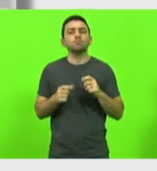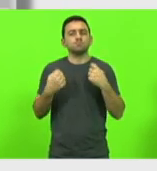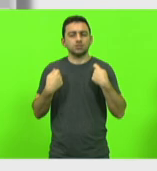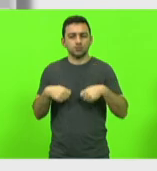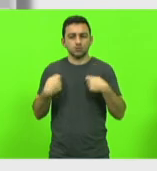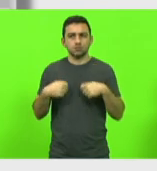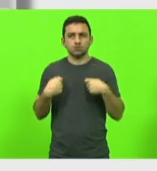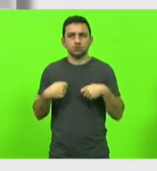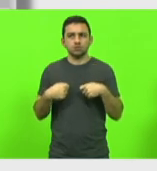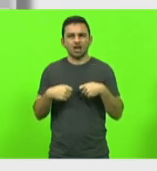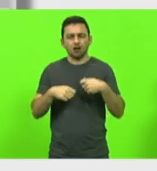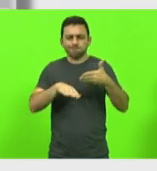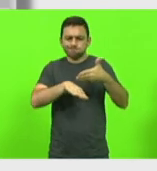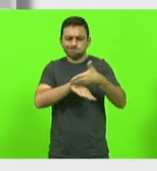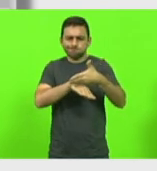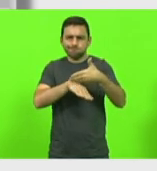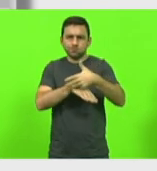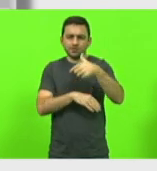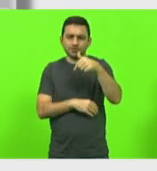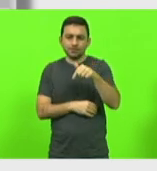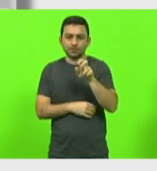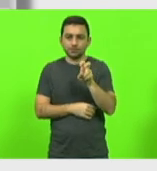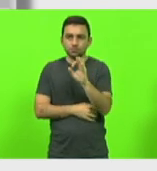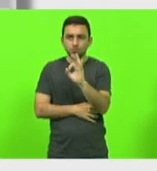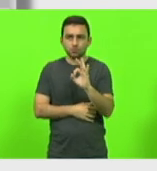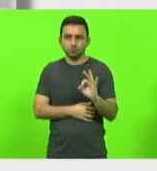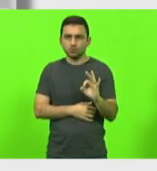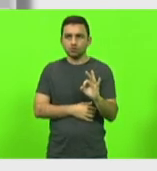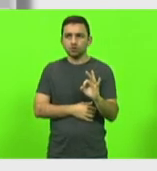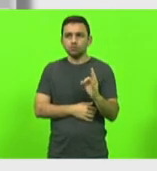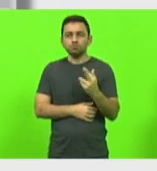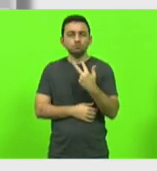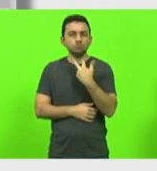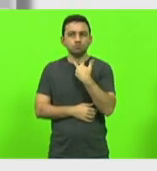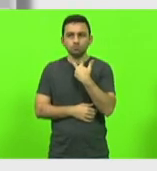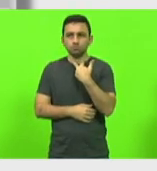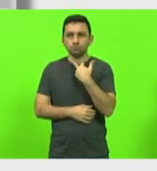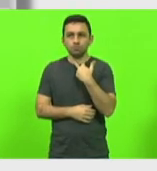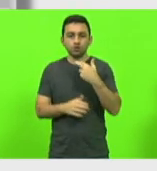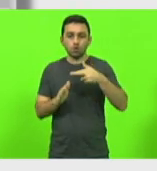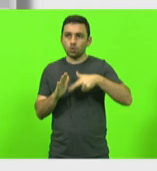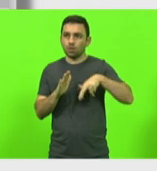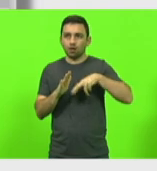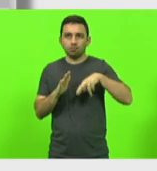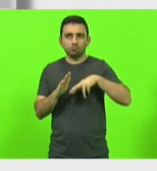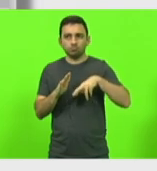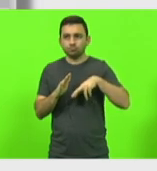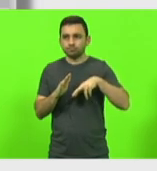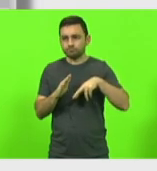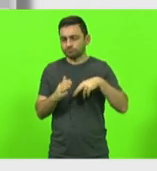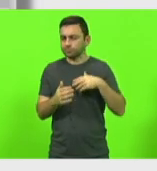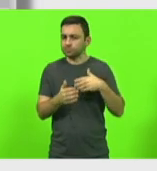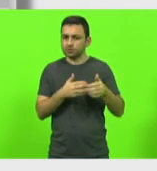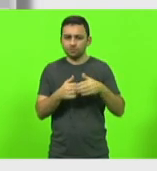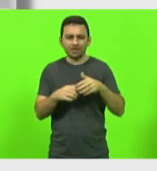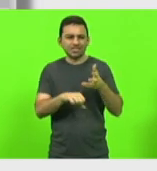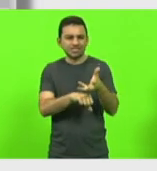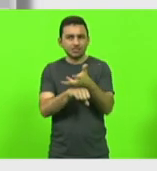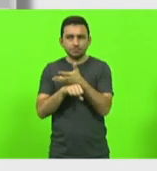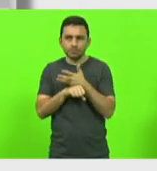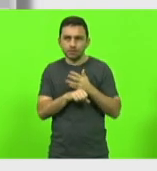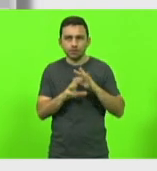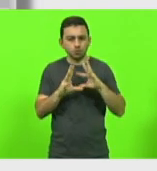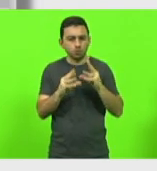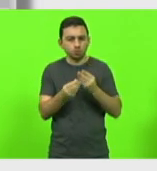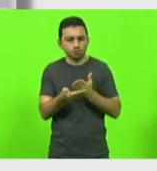assiduidade de 75%, não pode haver reprovação em nenhuma disciplina do